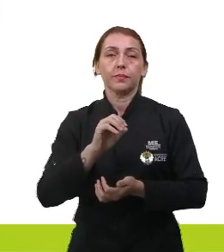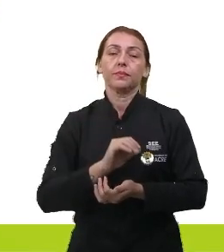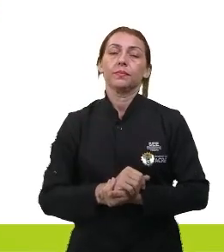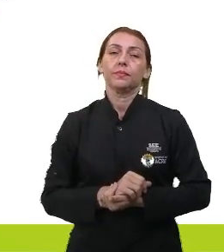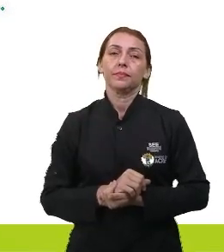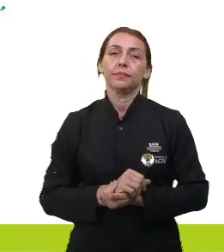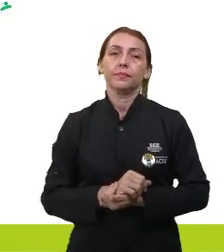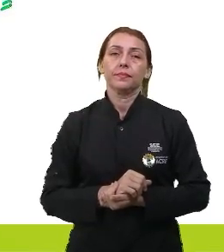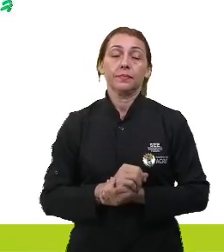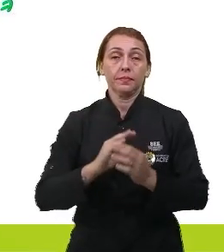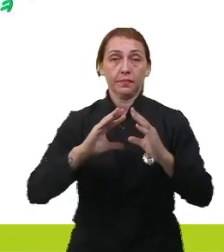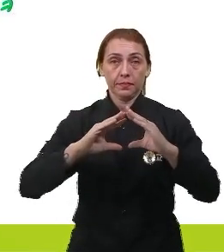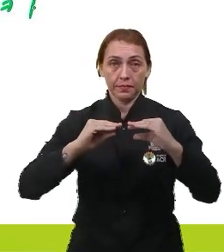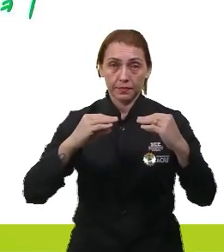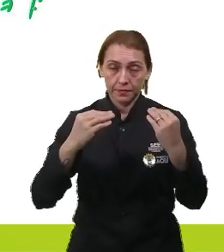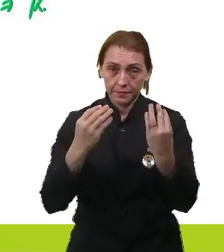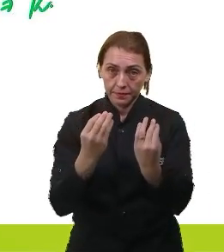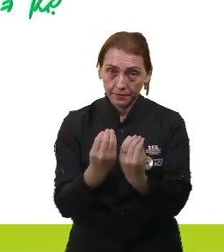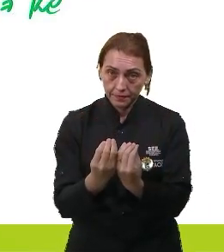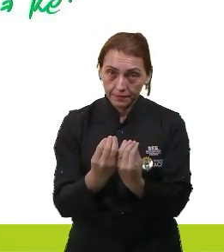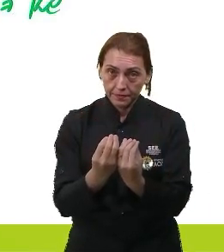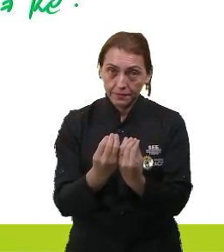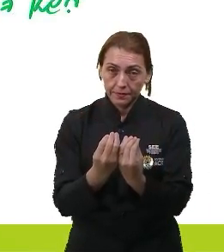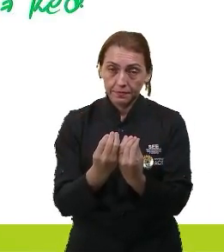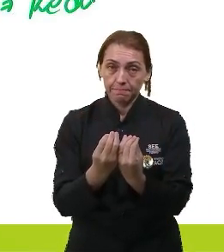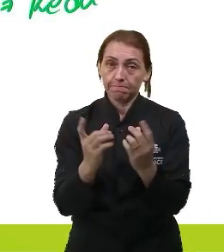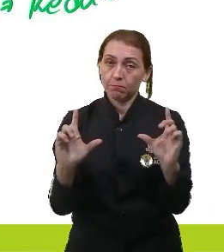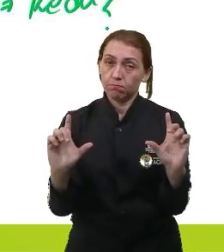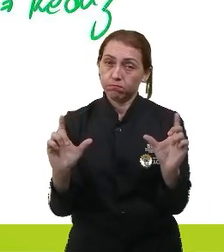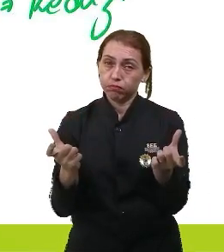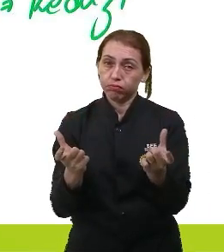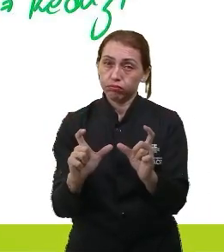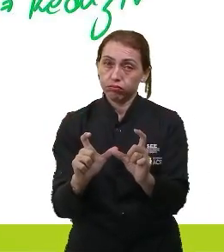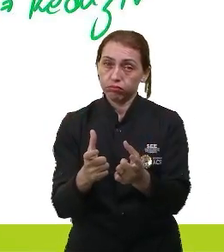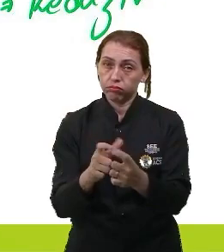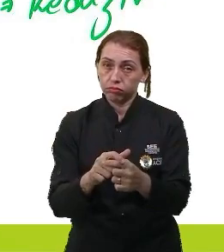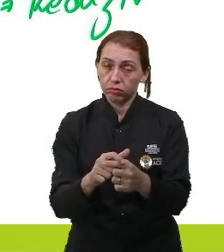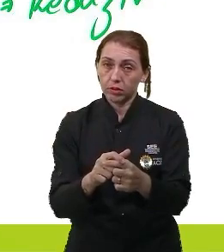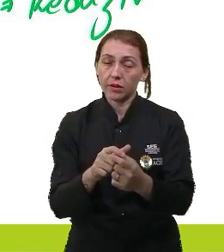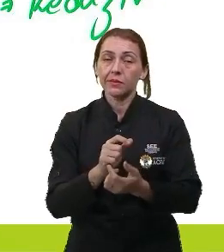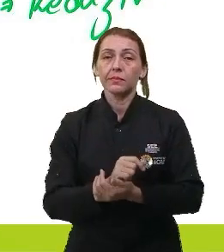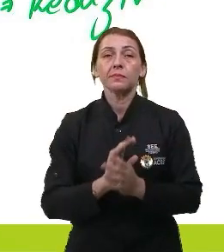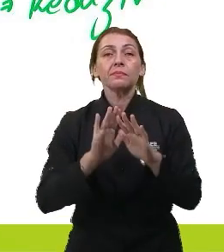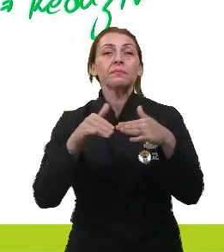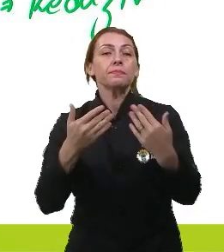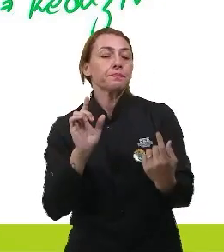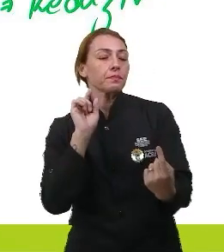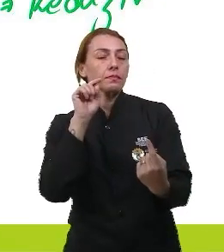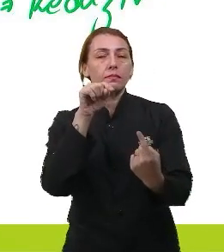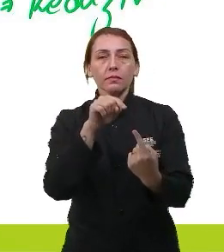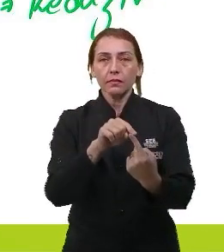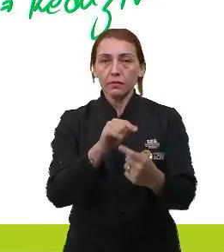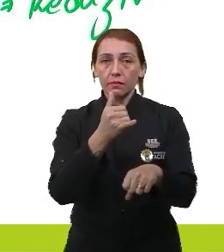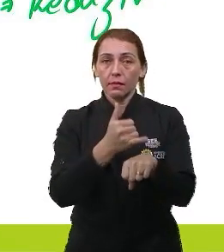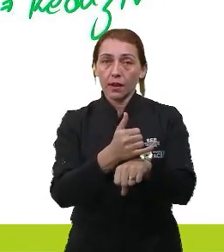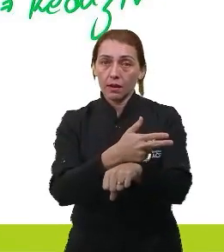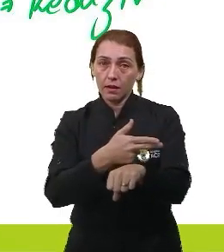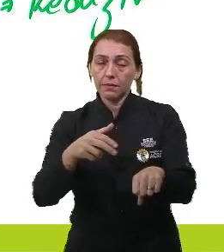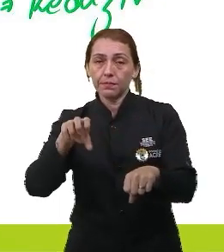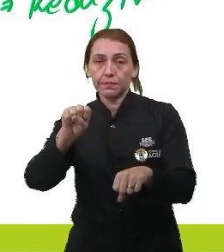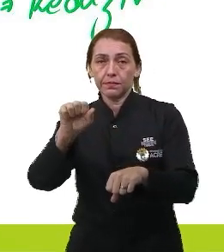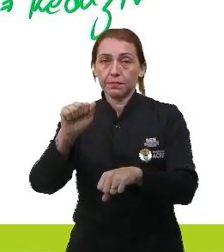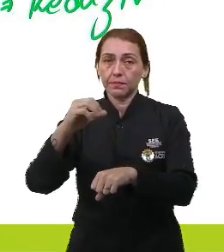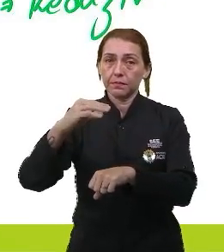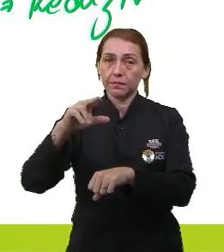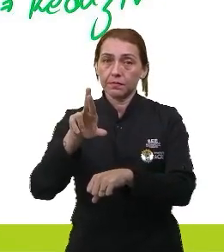Então, essa substância, ela vai reduzir. Qual é o objetivo do metal de sacrifício?